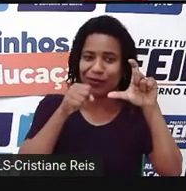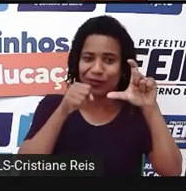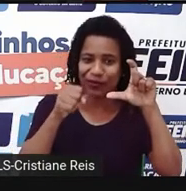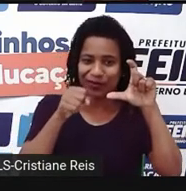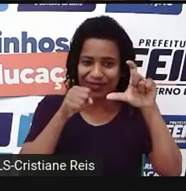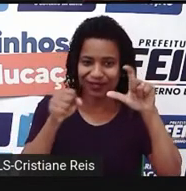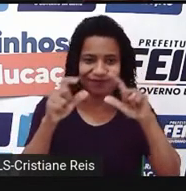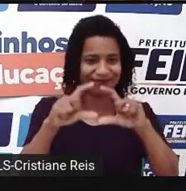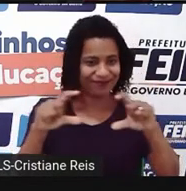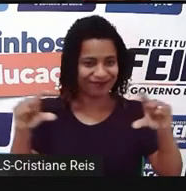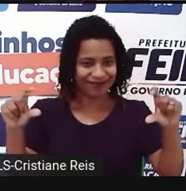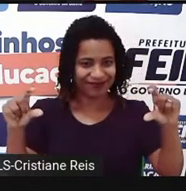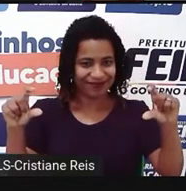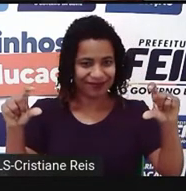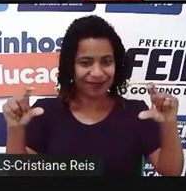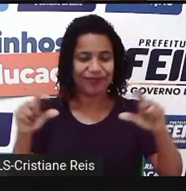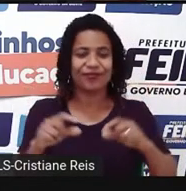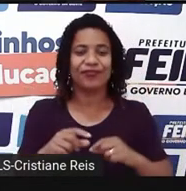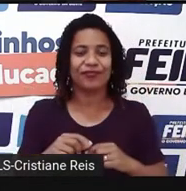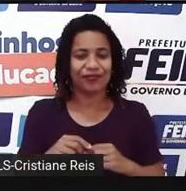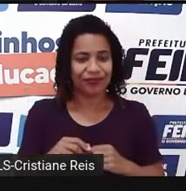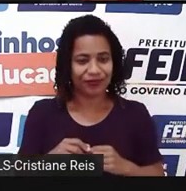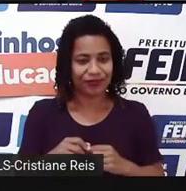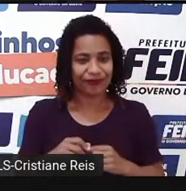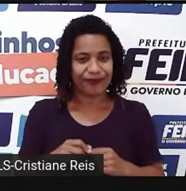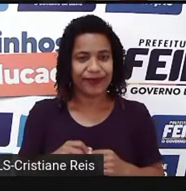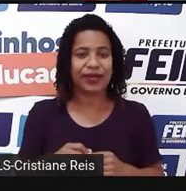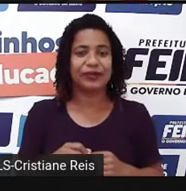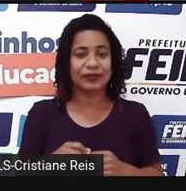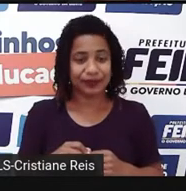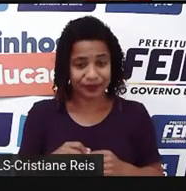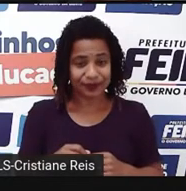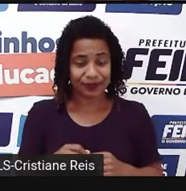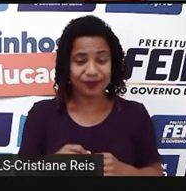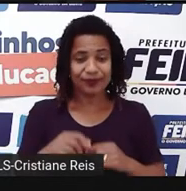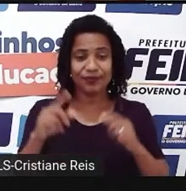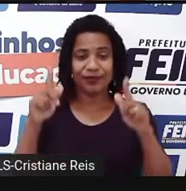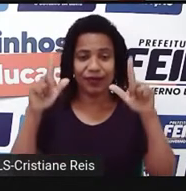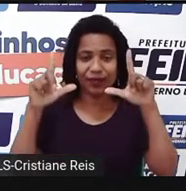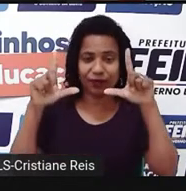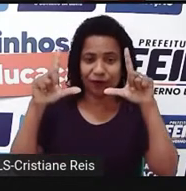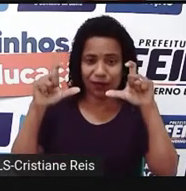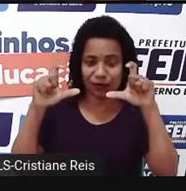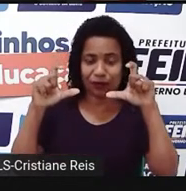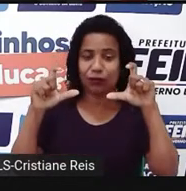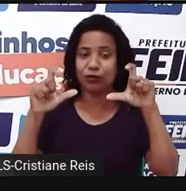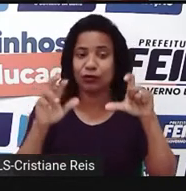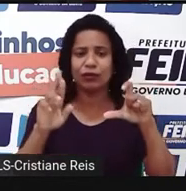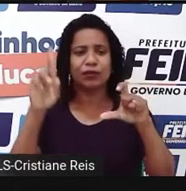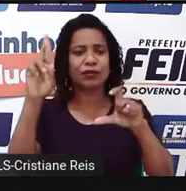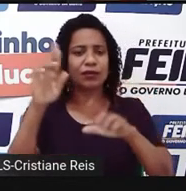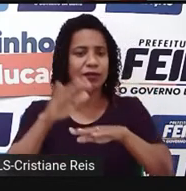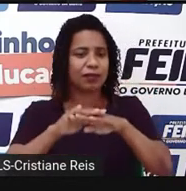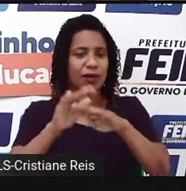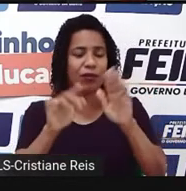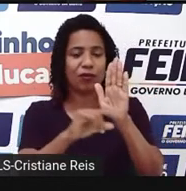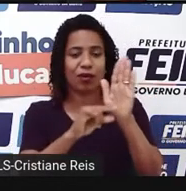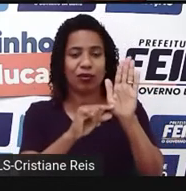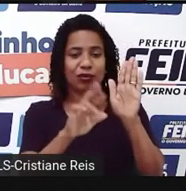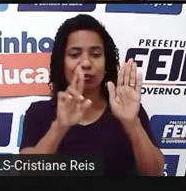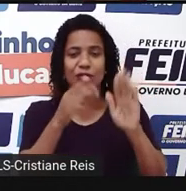report. E quem produziu essa arte foi Miguel Angel